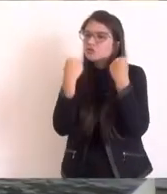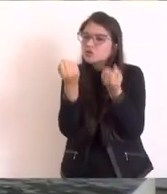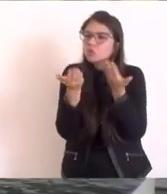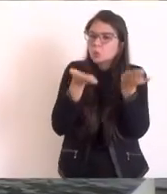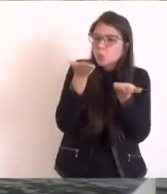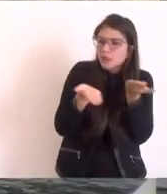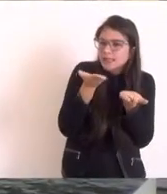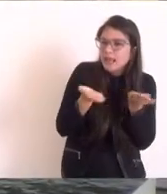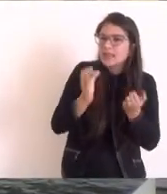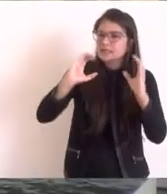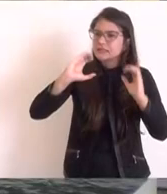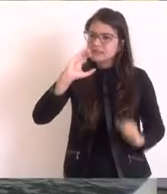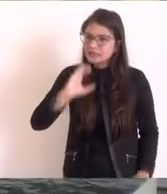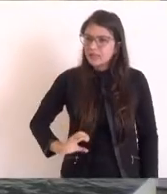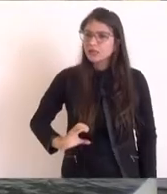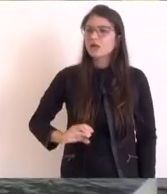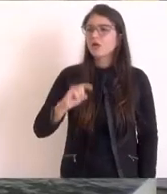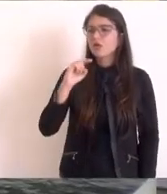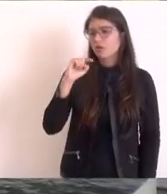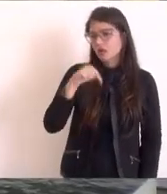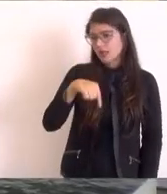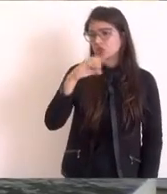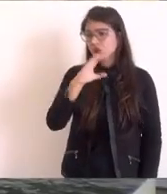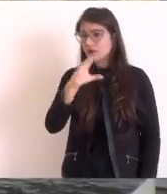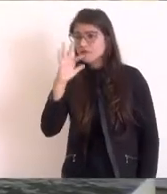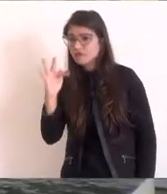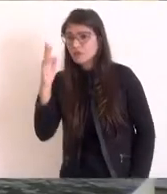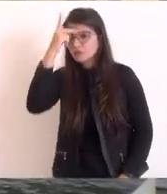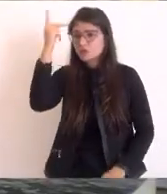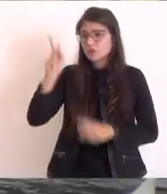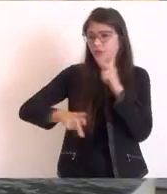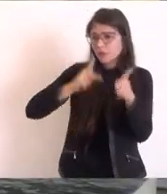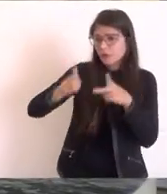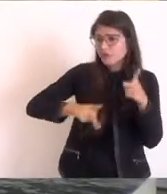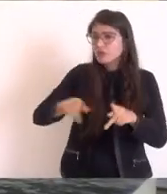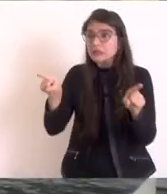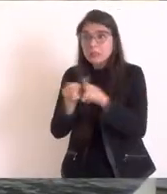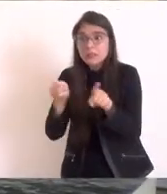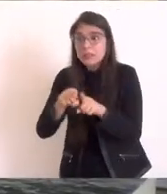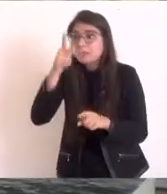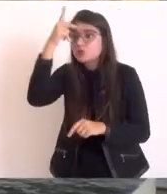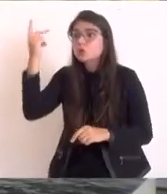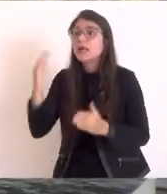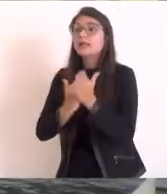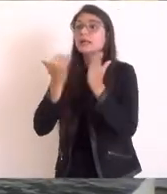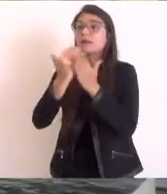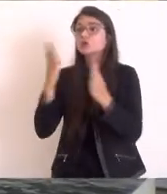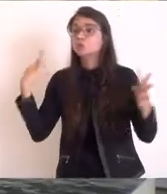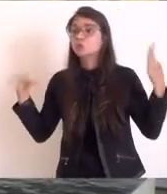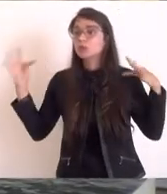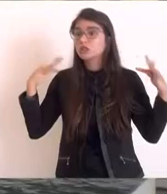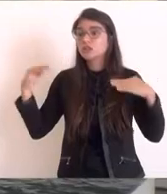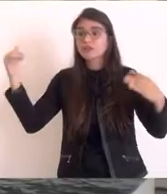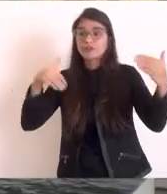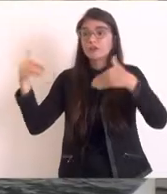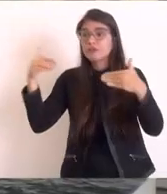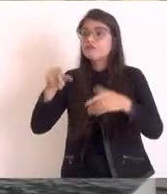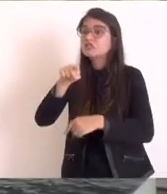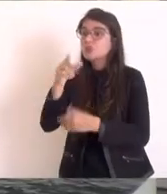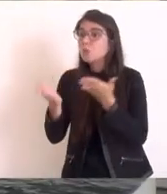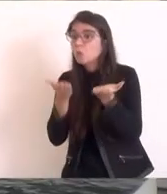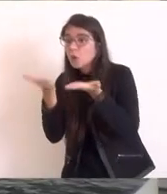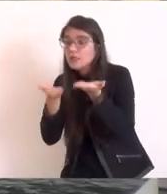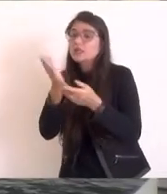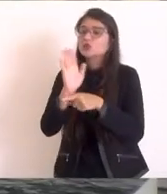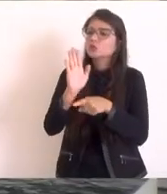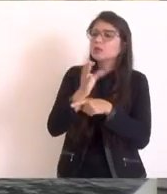para receber mais 100 mil pessoas por mês vindo para a tua cidade. Além da tua cidade, prefeito,